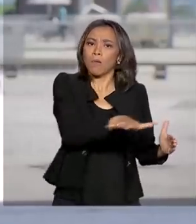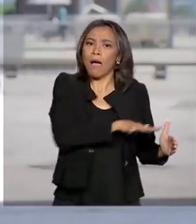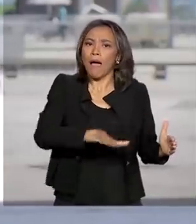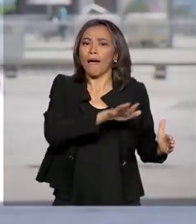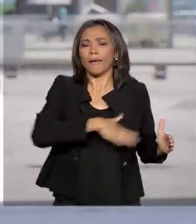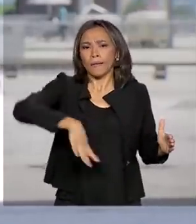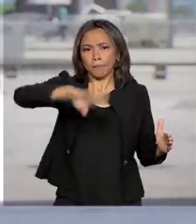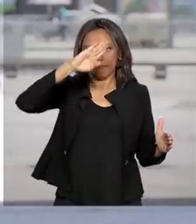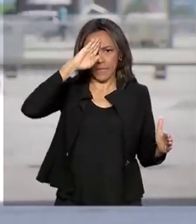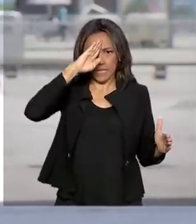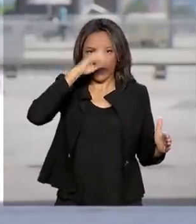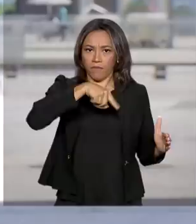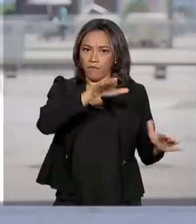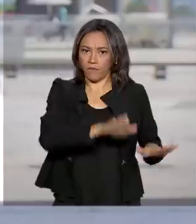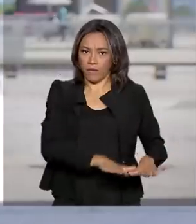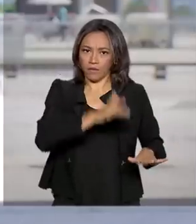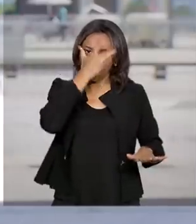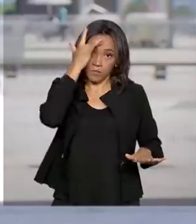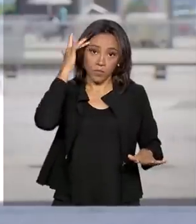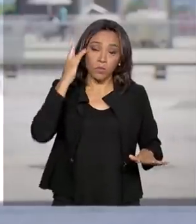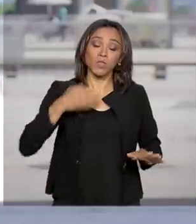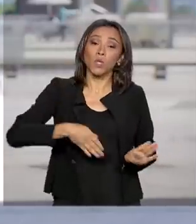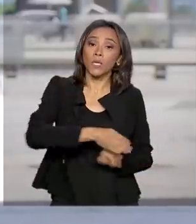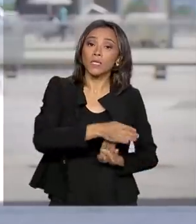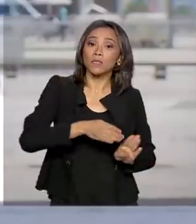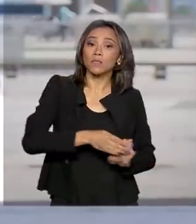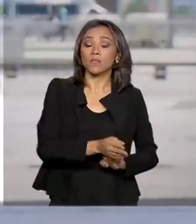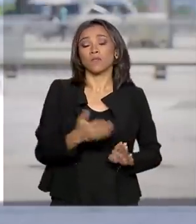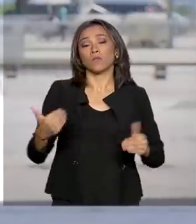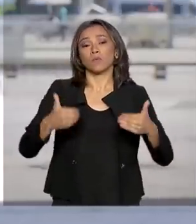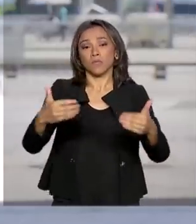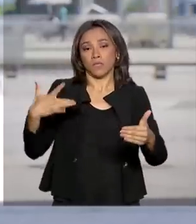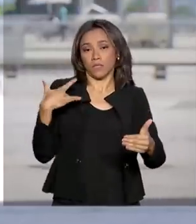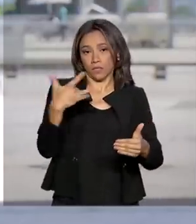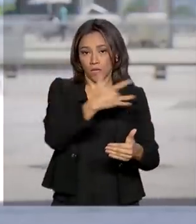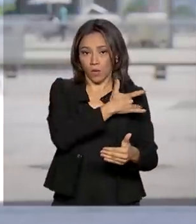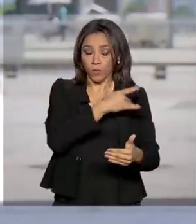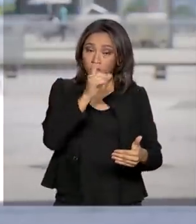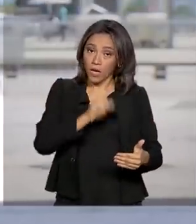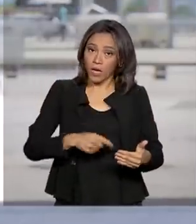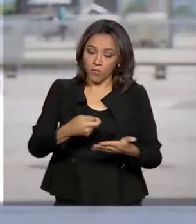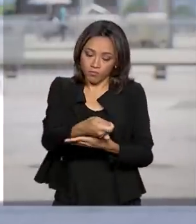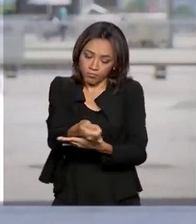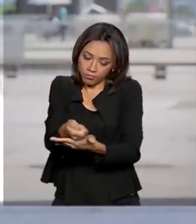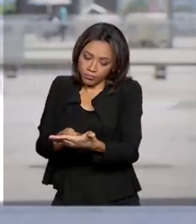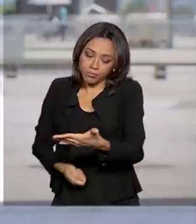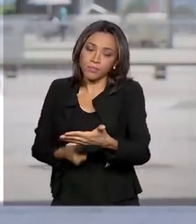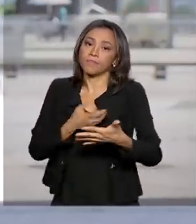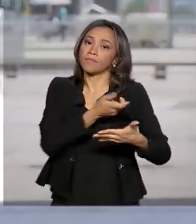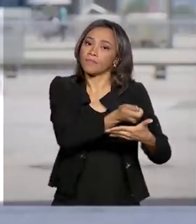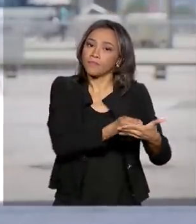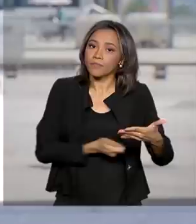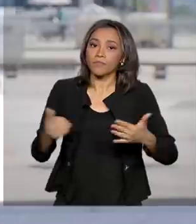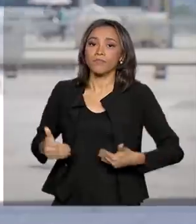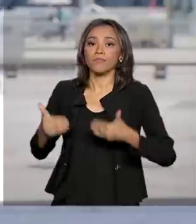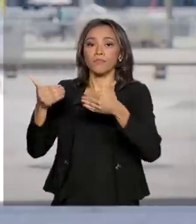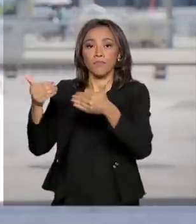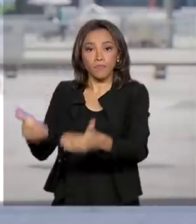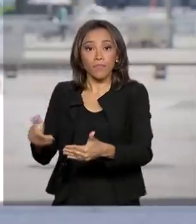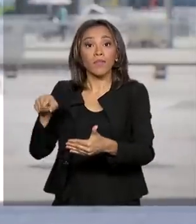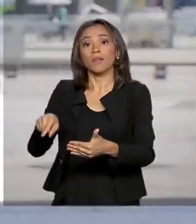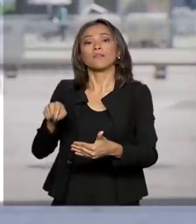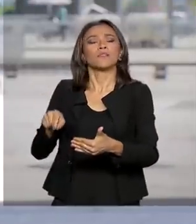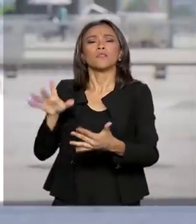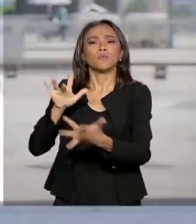militar e sob orientação do Ministério da Saúde. Esse anúncio foi feito por meio de uma nota conjunta dos Ministérios de Relações Exteriores